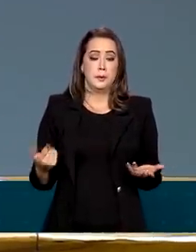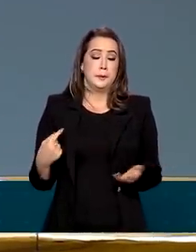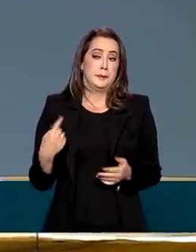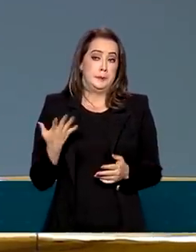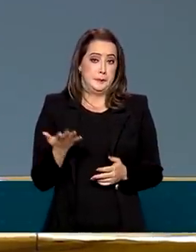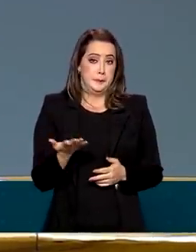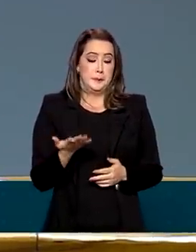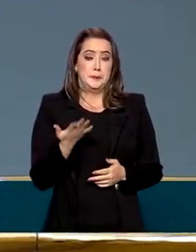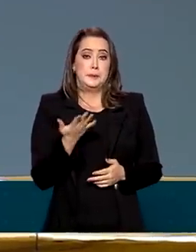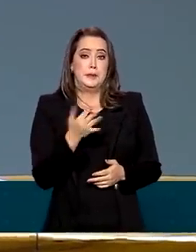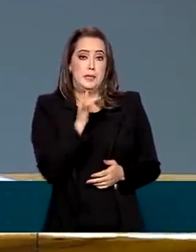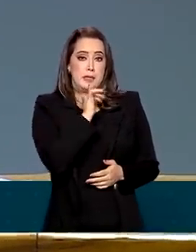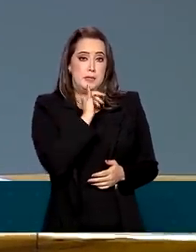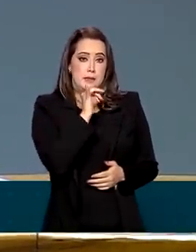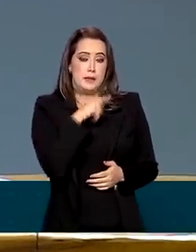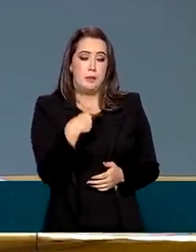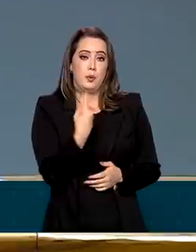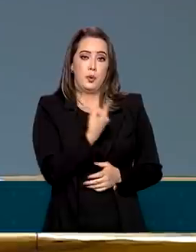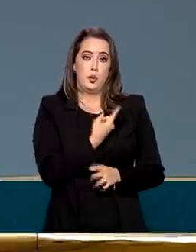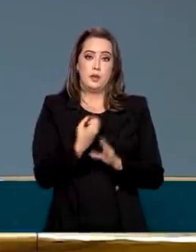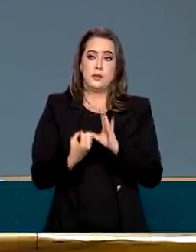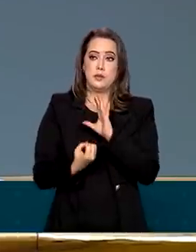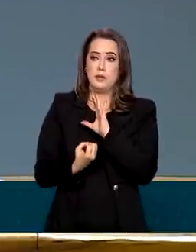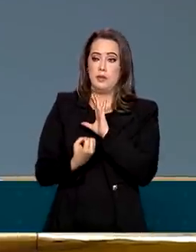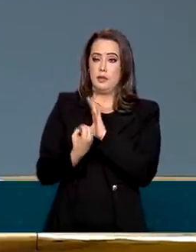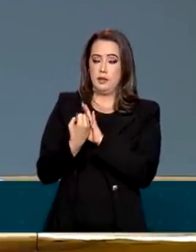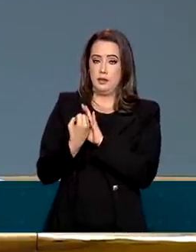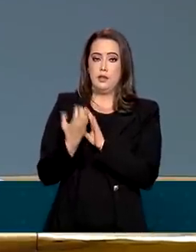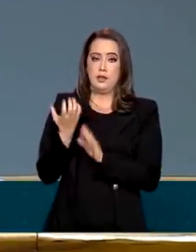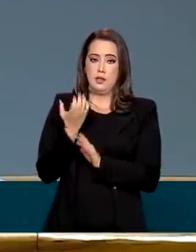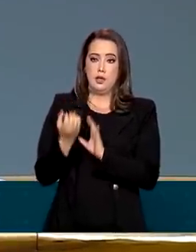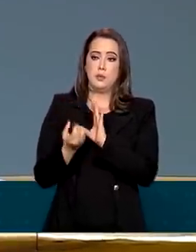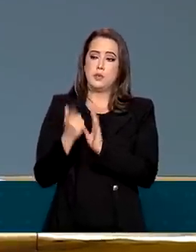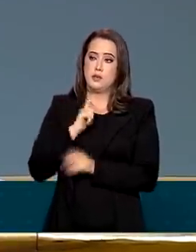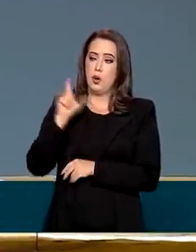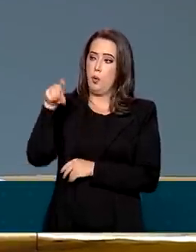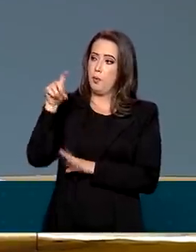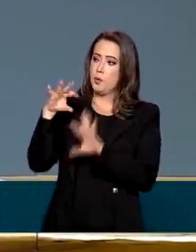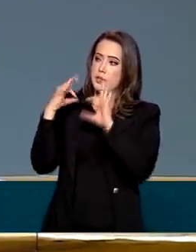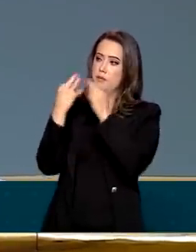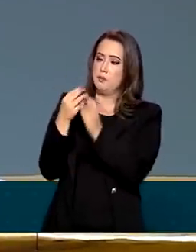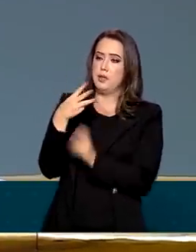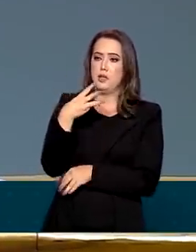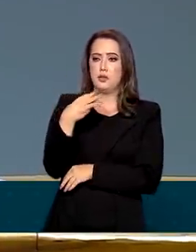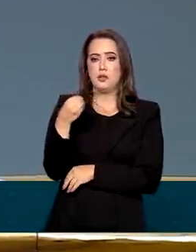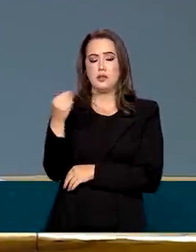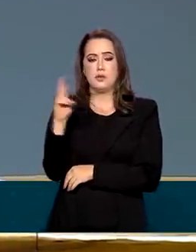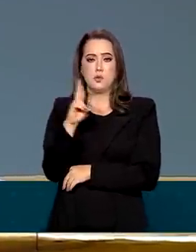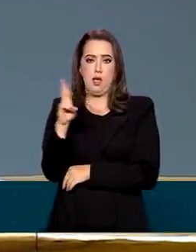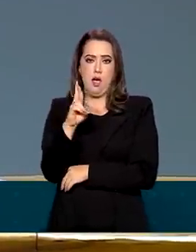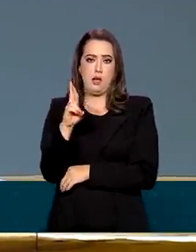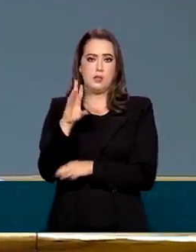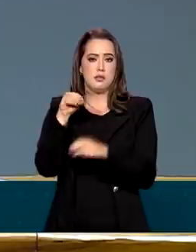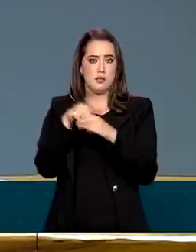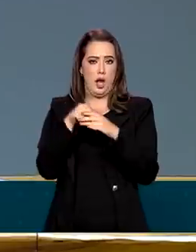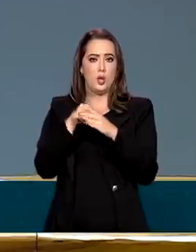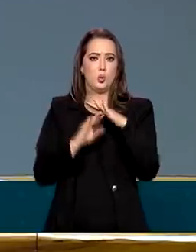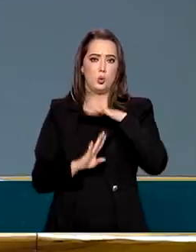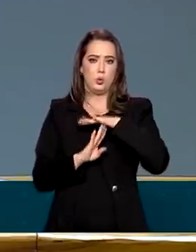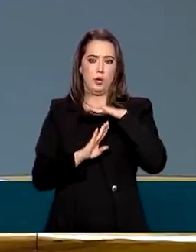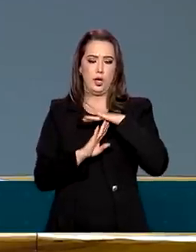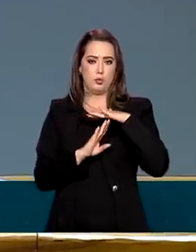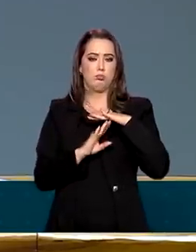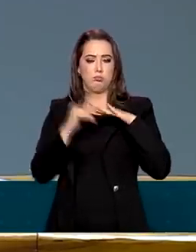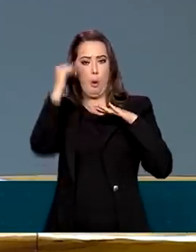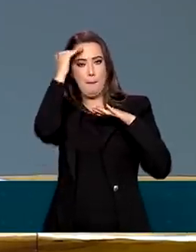fazer o Bolsa Família, lá atrás, de 300, dentro do teto, embaixo da lei de responsabilidade